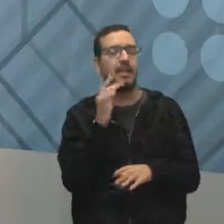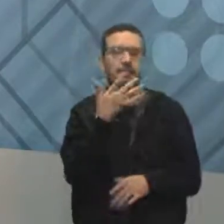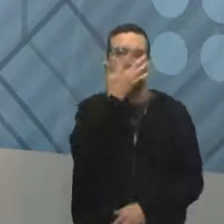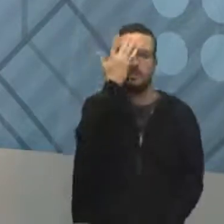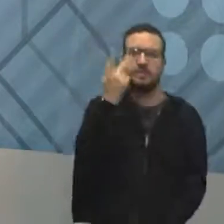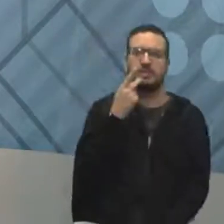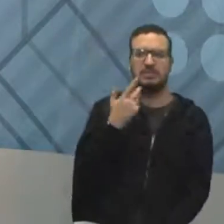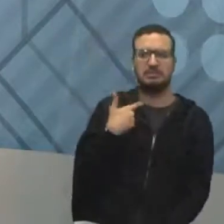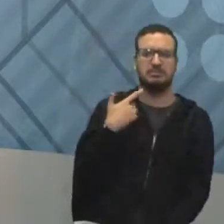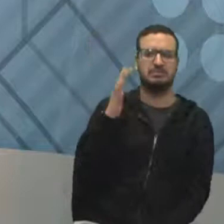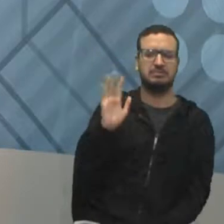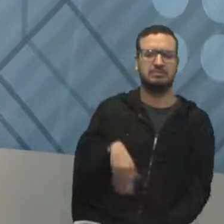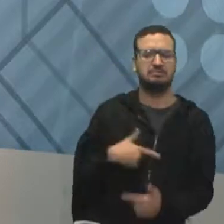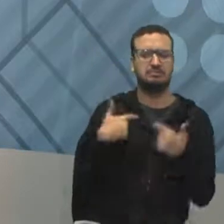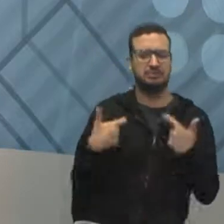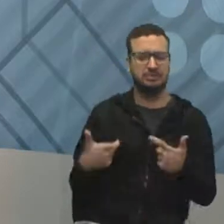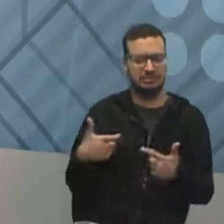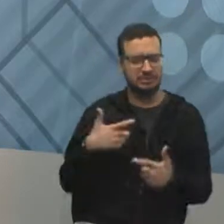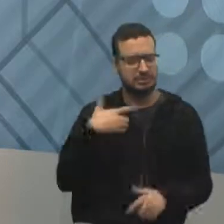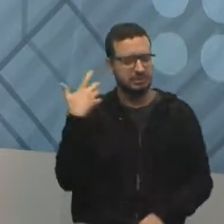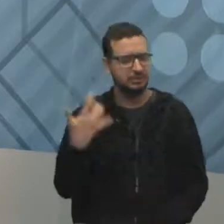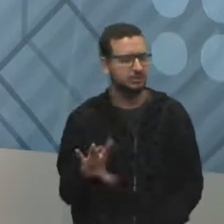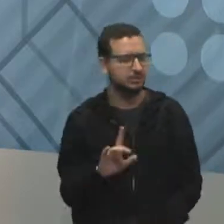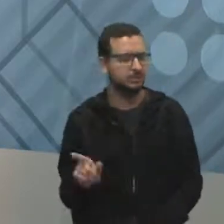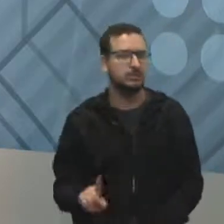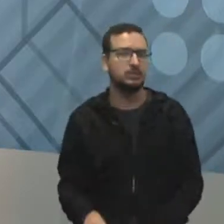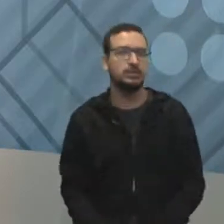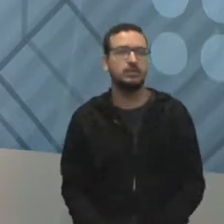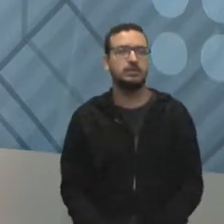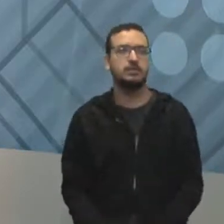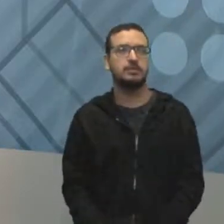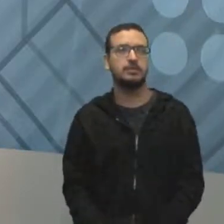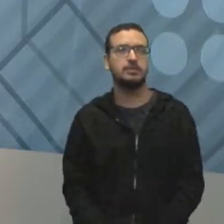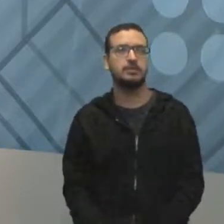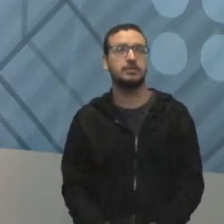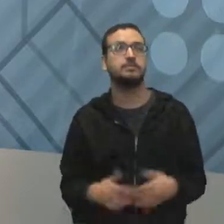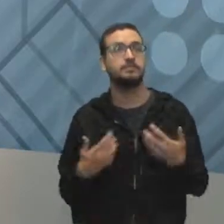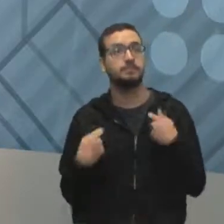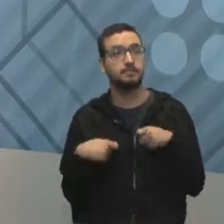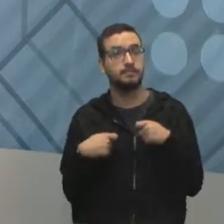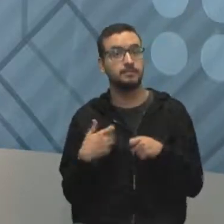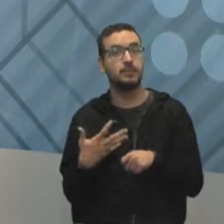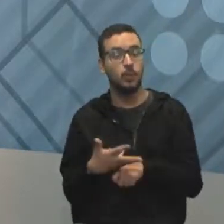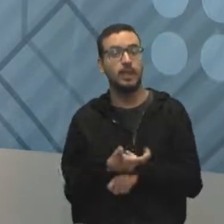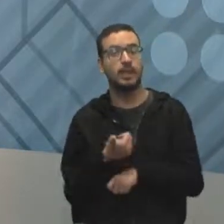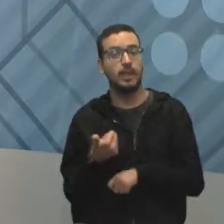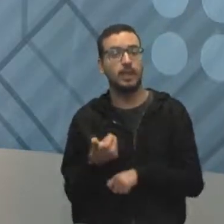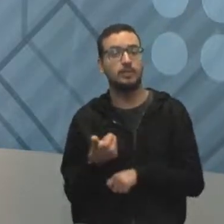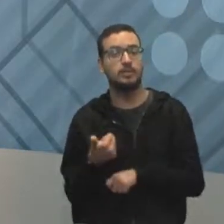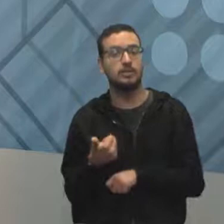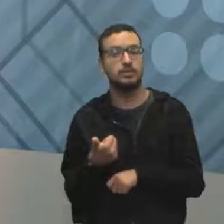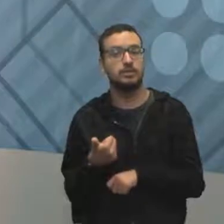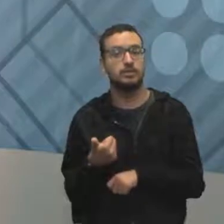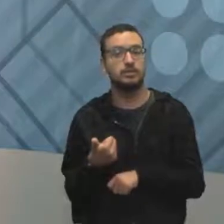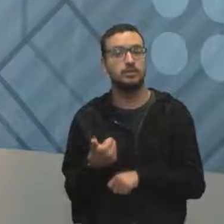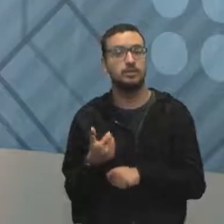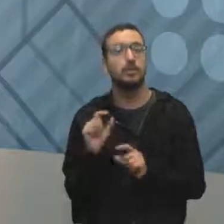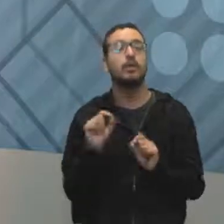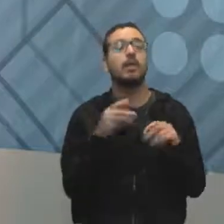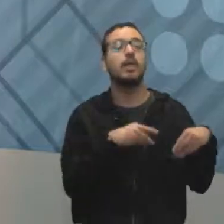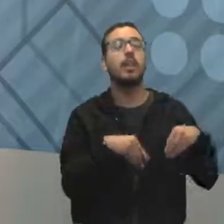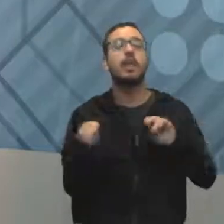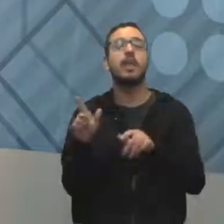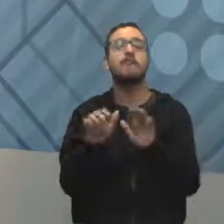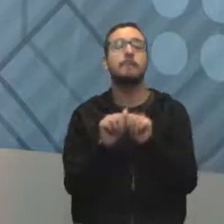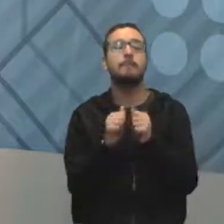Tem gente que vai falar assim, que negócio chato, que negócio de puxa saco, não é? Tem que ter qualidade no café da manhã? Quem é que vai levar o